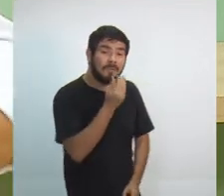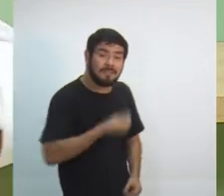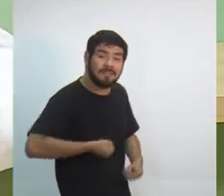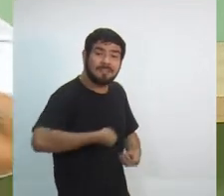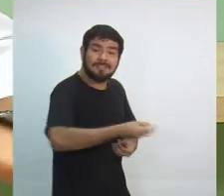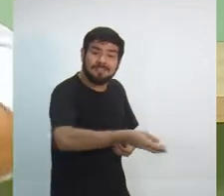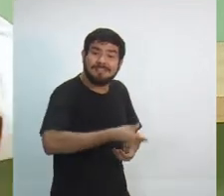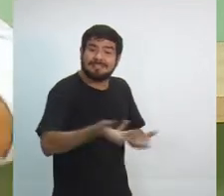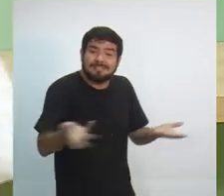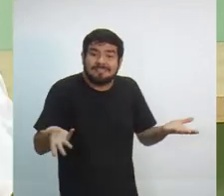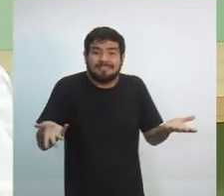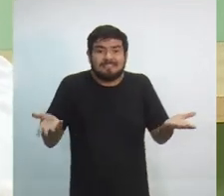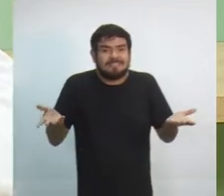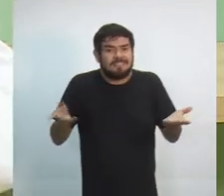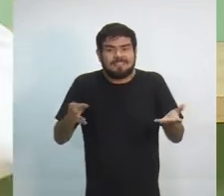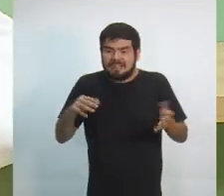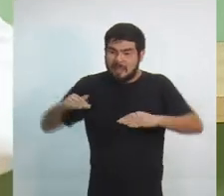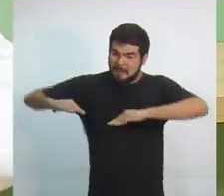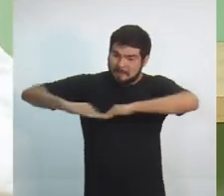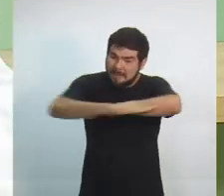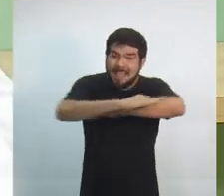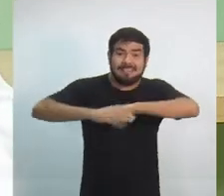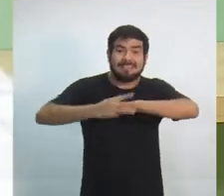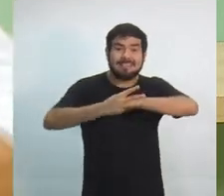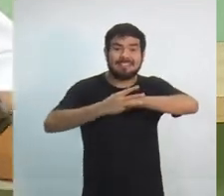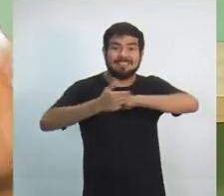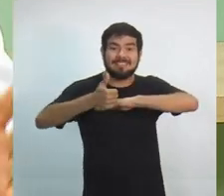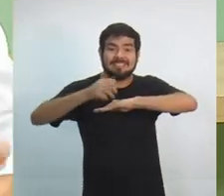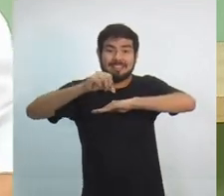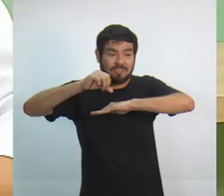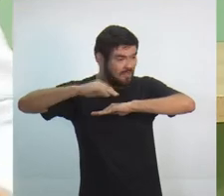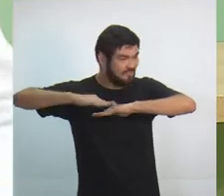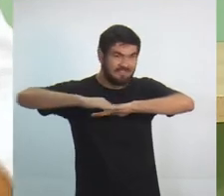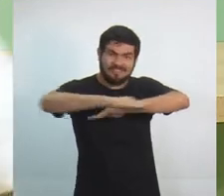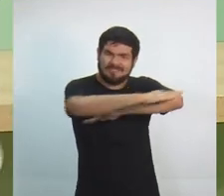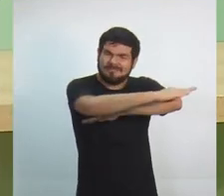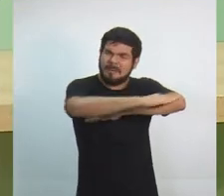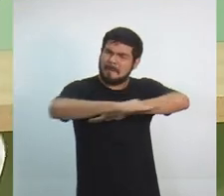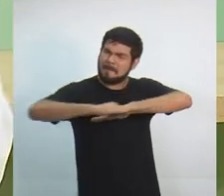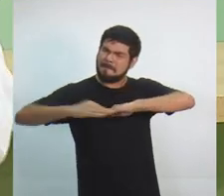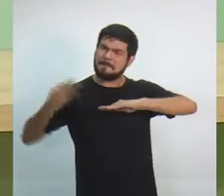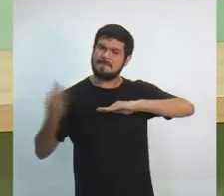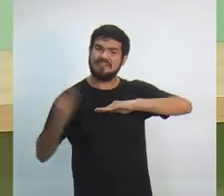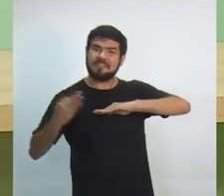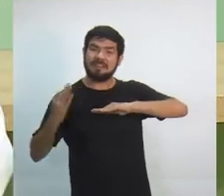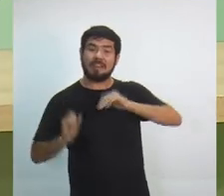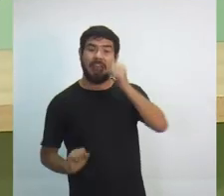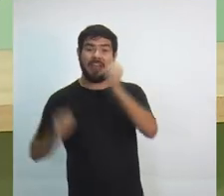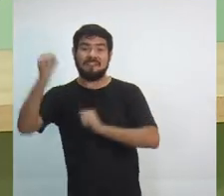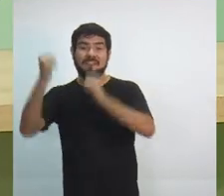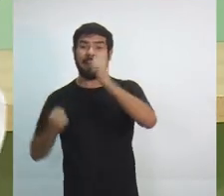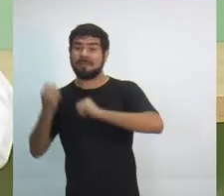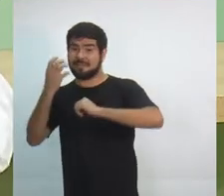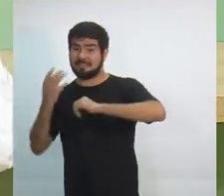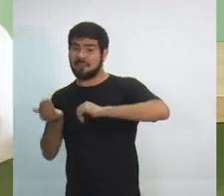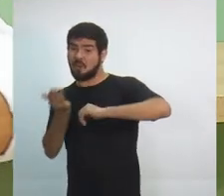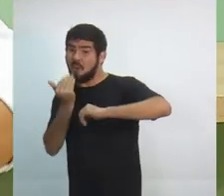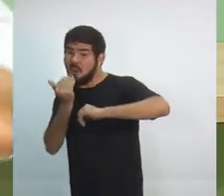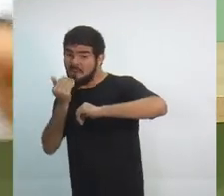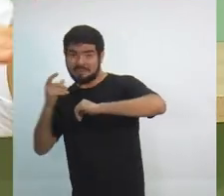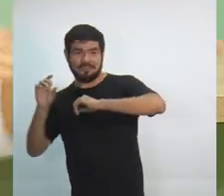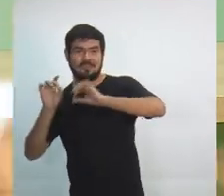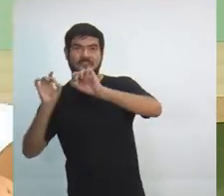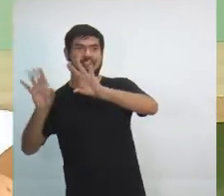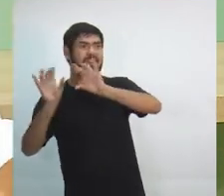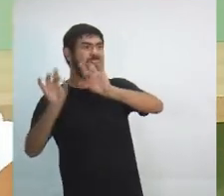ela asfaltada, pavimentada, fazer com que esta fábrica de ração, essa ração chegue a todos os municípios e que